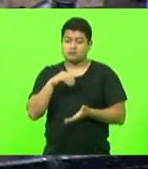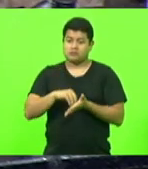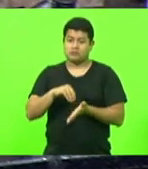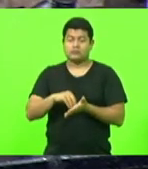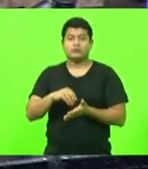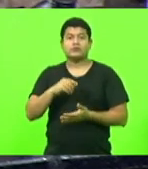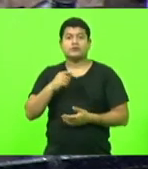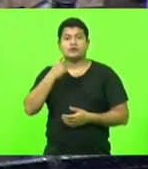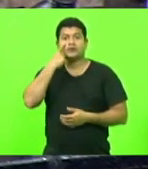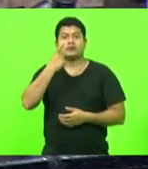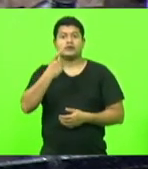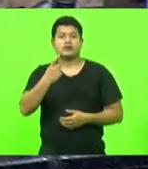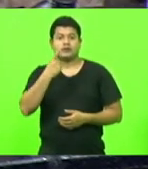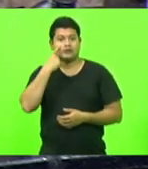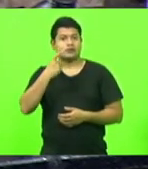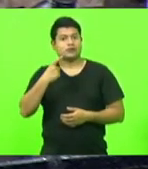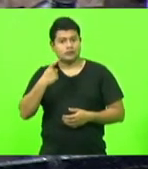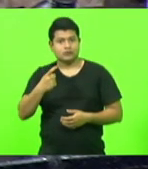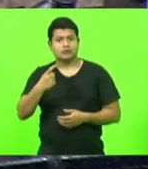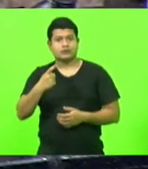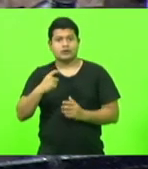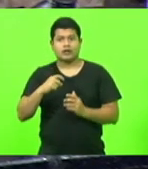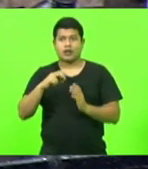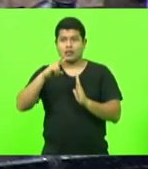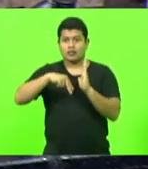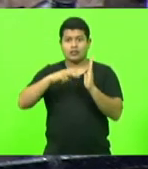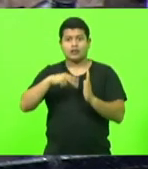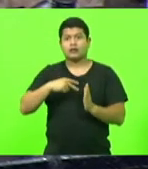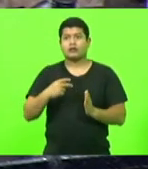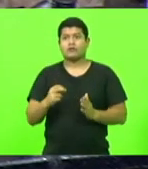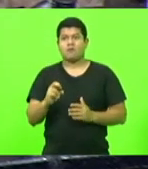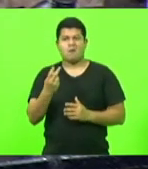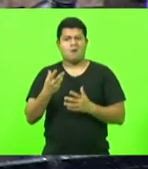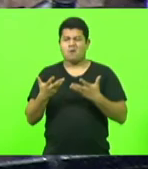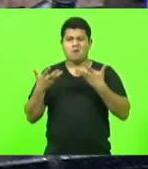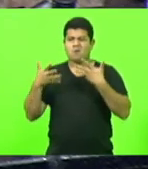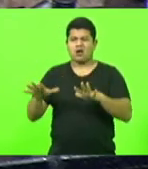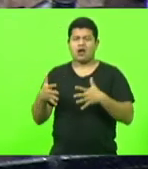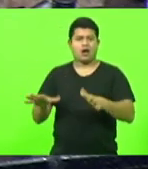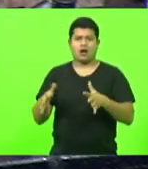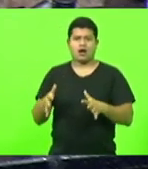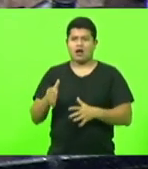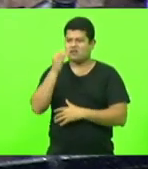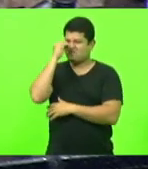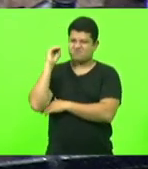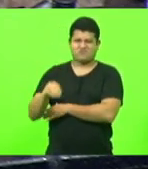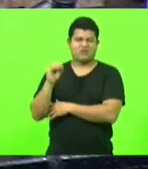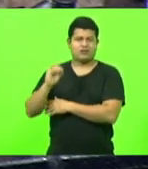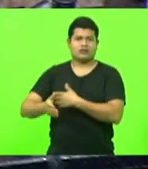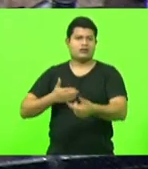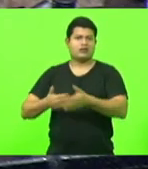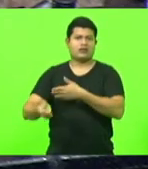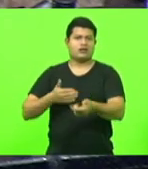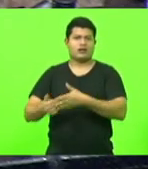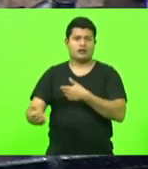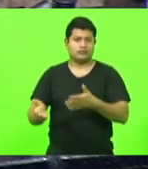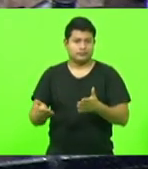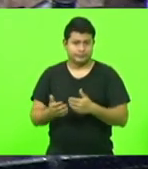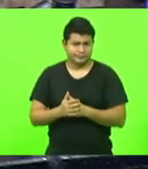as emendas, faltou vontade de ler, ou é canalice mesmo, ou é sacanagem mesmo o que estão fazendo